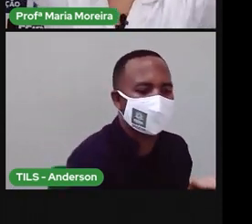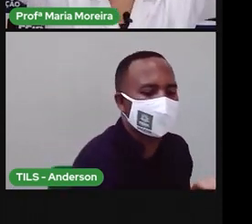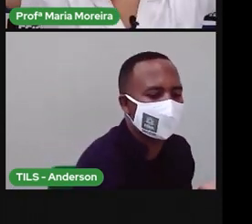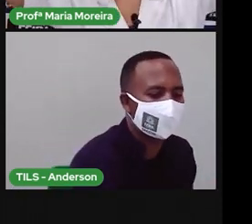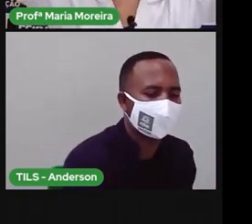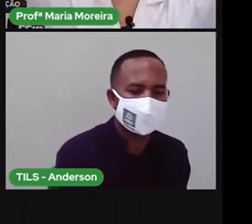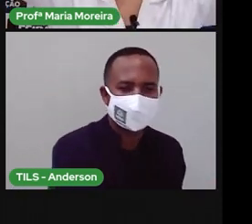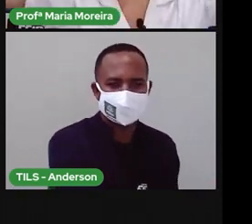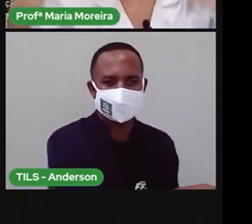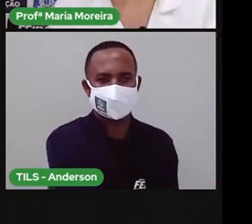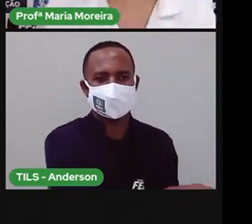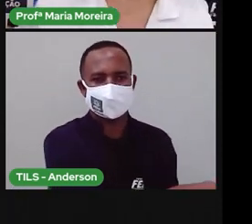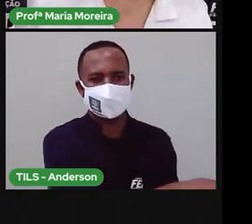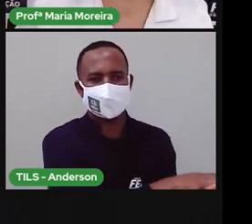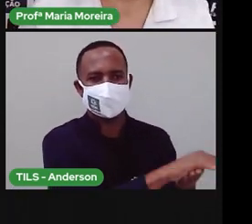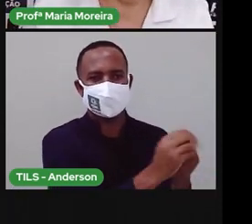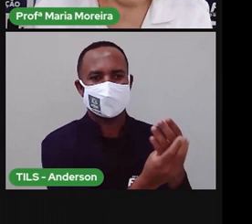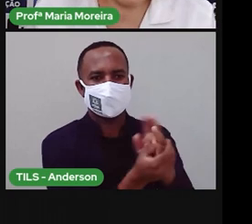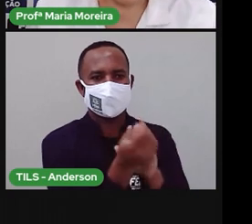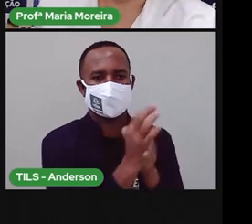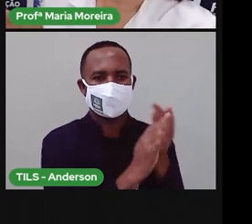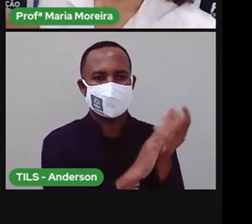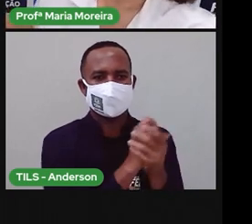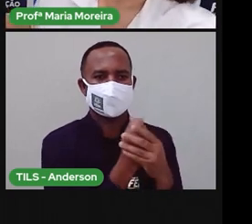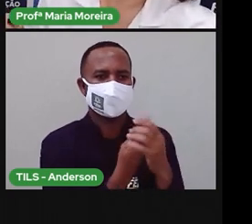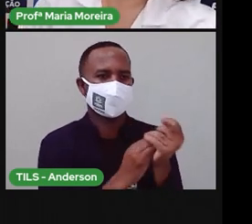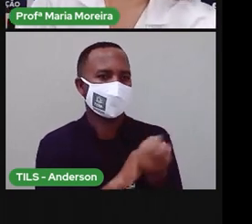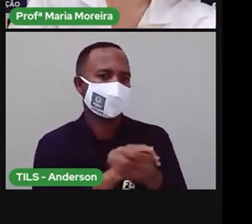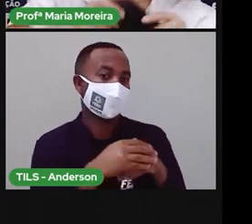Usem álcool em gel. E usem o que, Anderson?